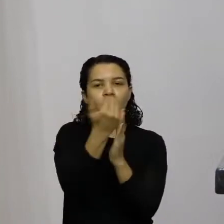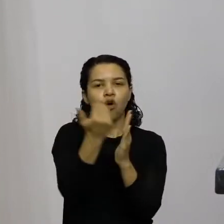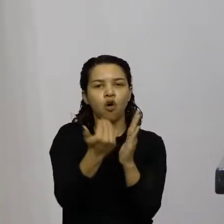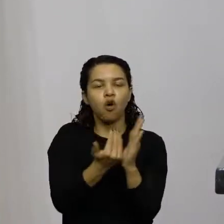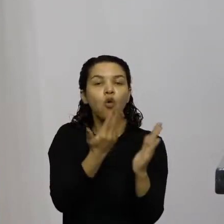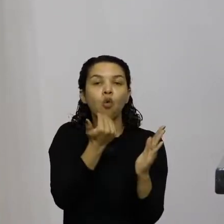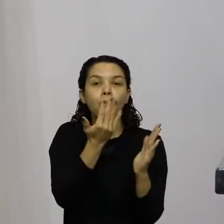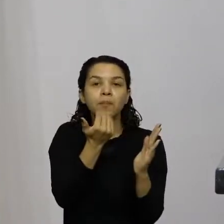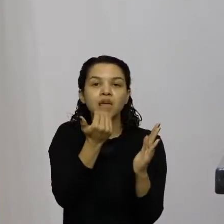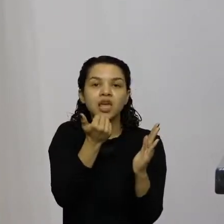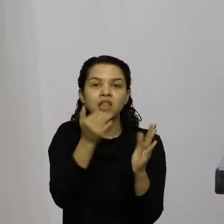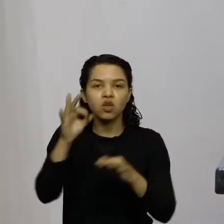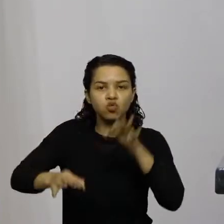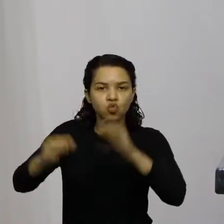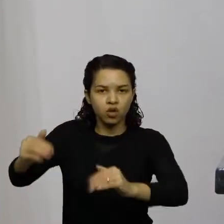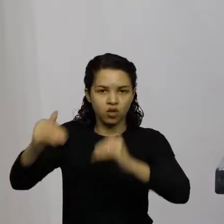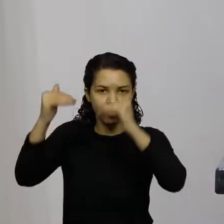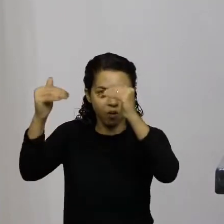caviar